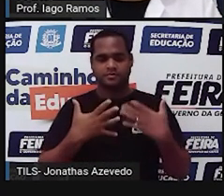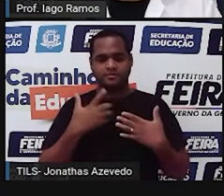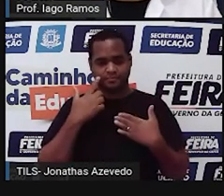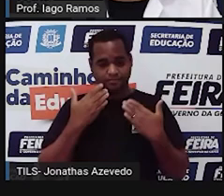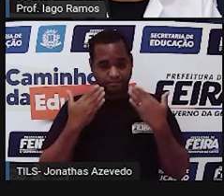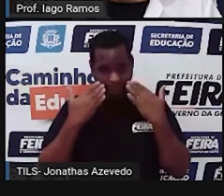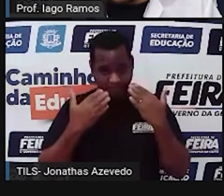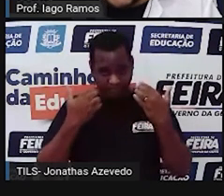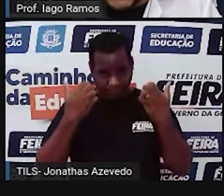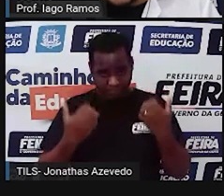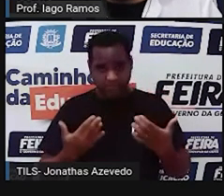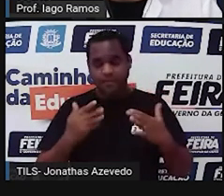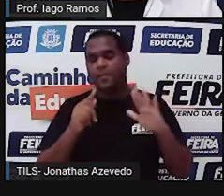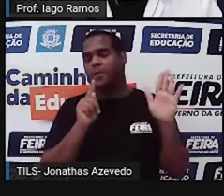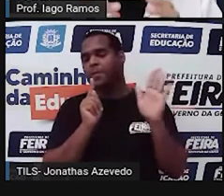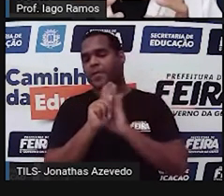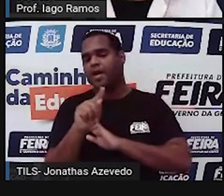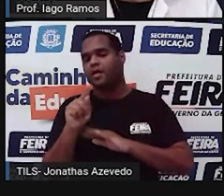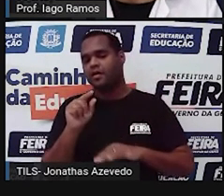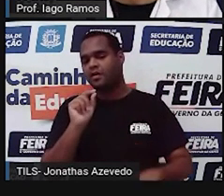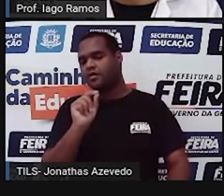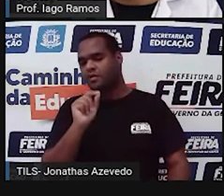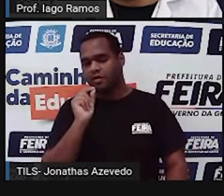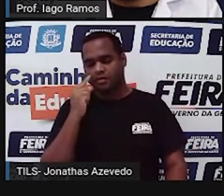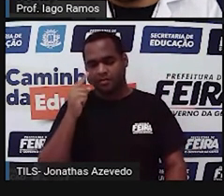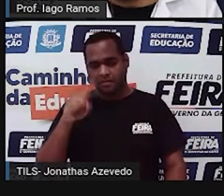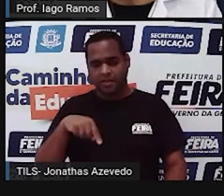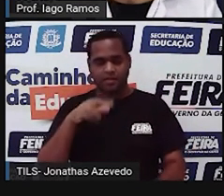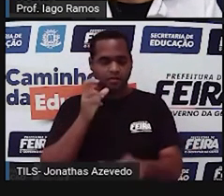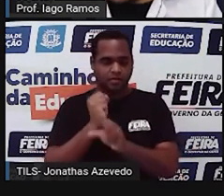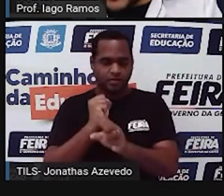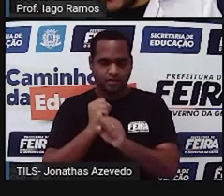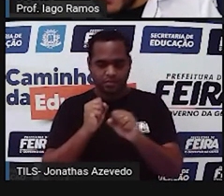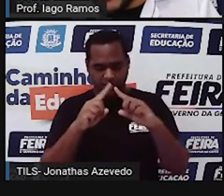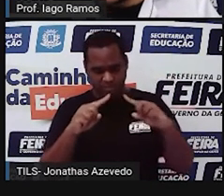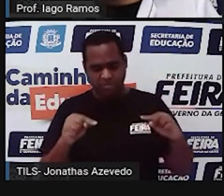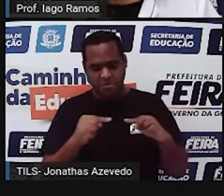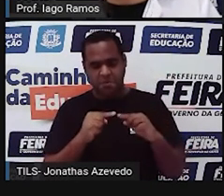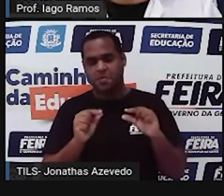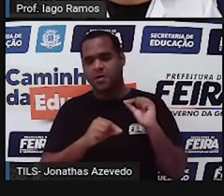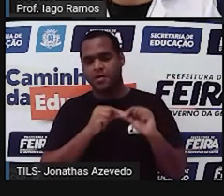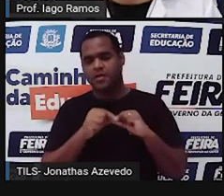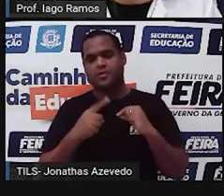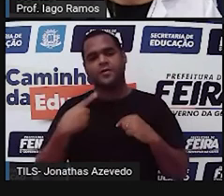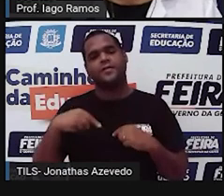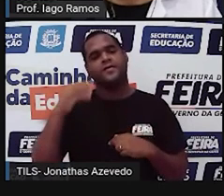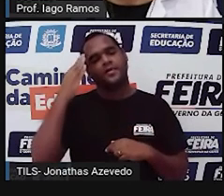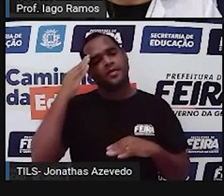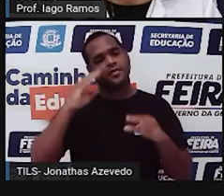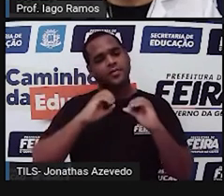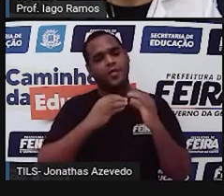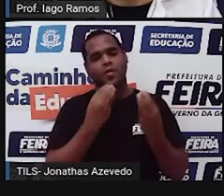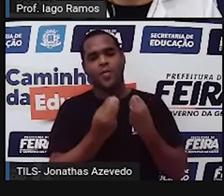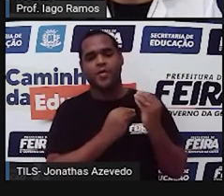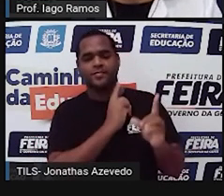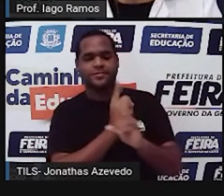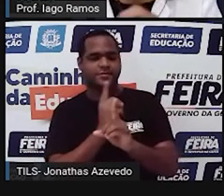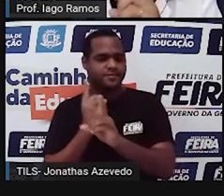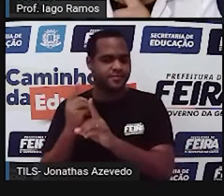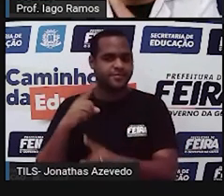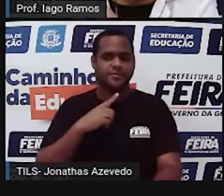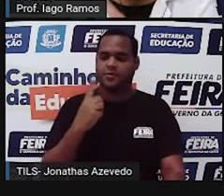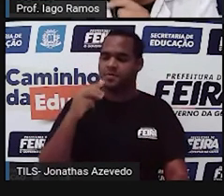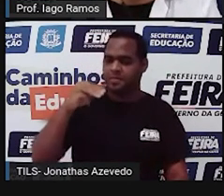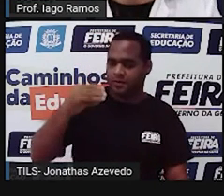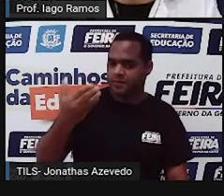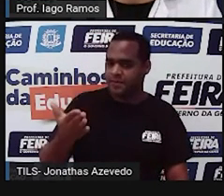aparecer uma perguntinha sobre um cálculo de um triângulo, tá? E a gente vai tentar encontrar a resposta, certo? Você vai